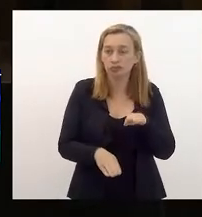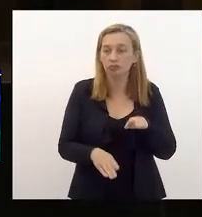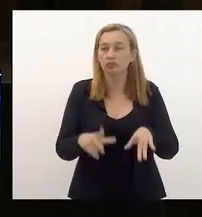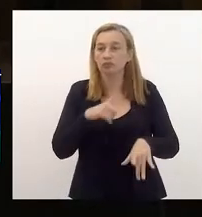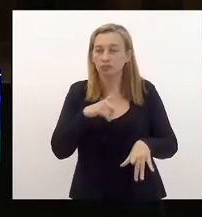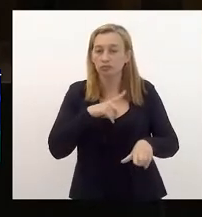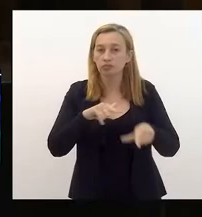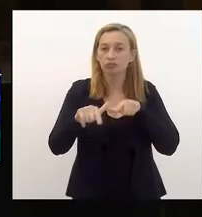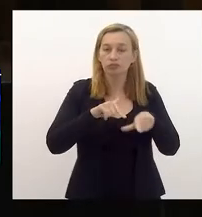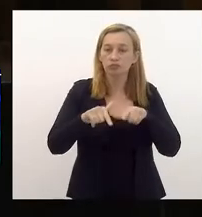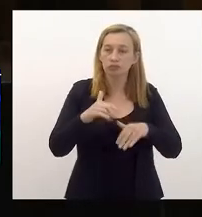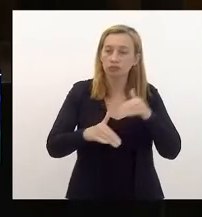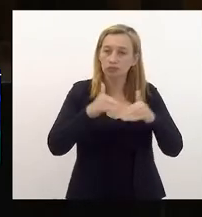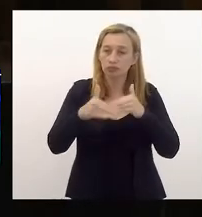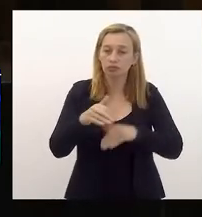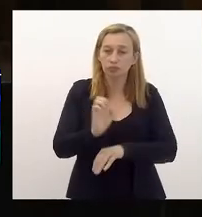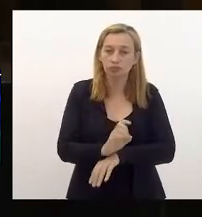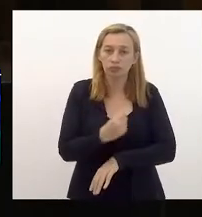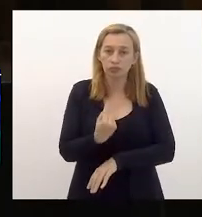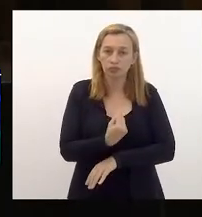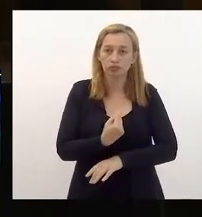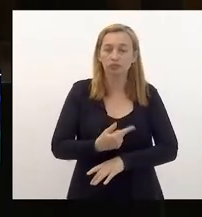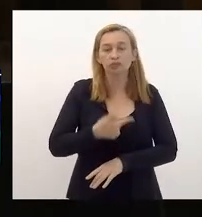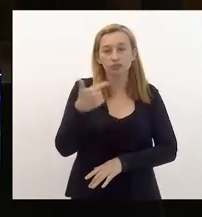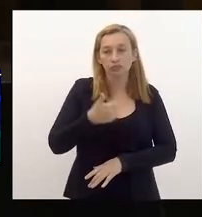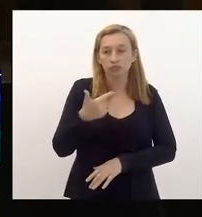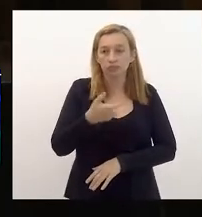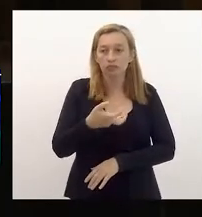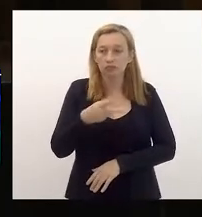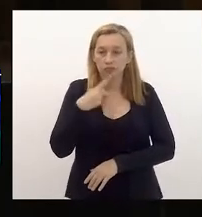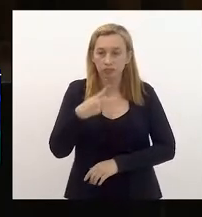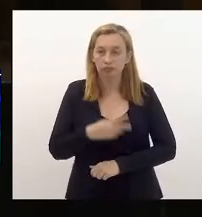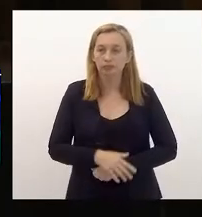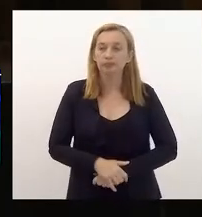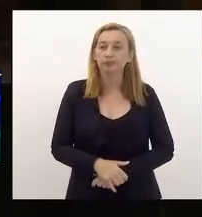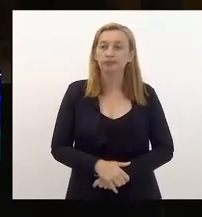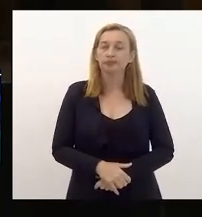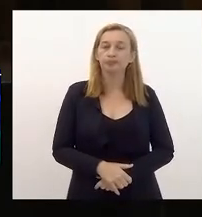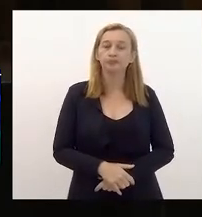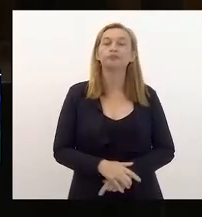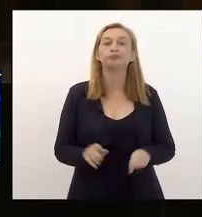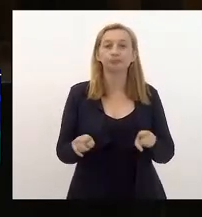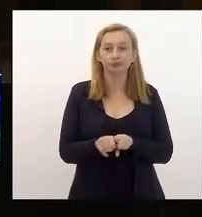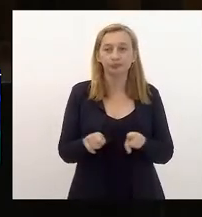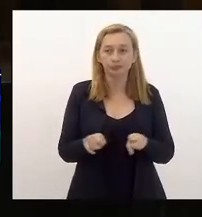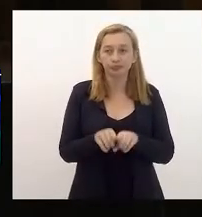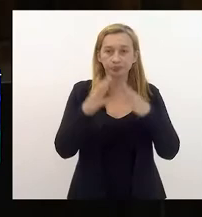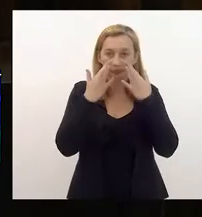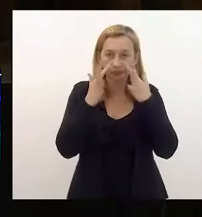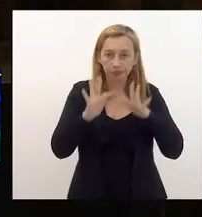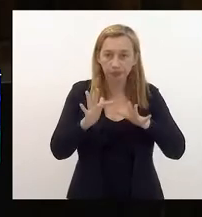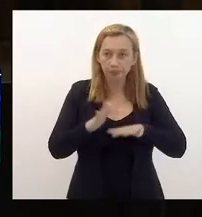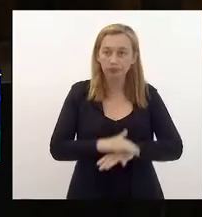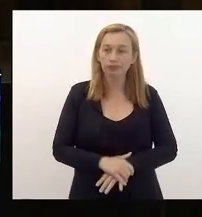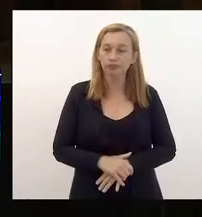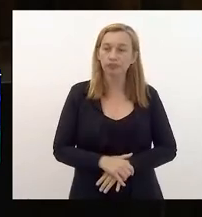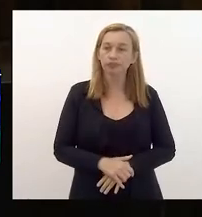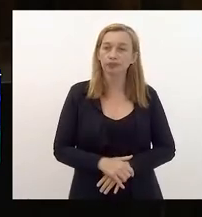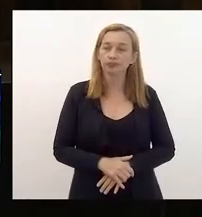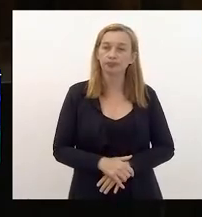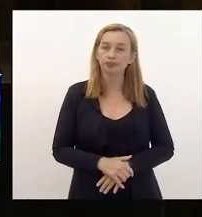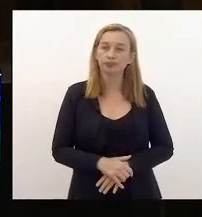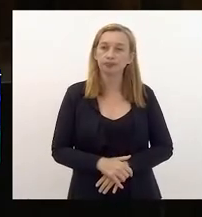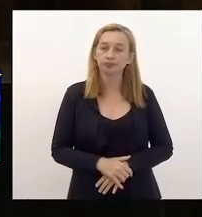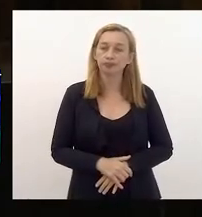para desenvolver o nosso Estado. O segundo ponto que eu quero destacar é que também nos chama a atenção a previsão